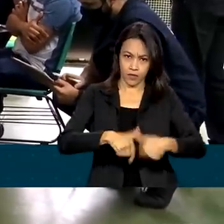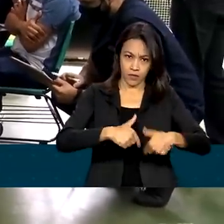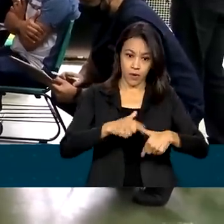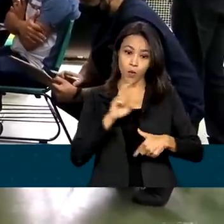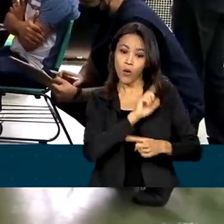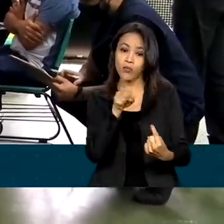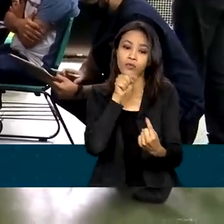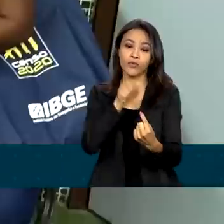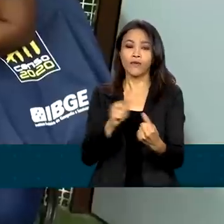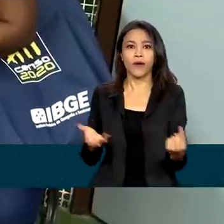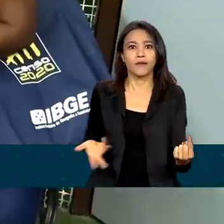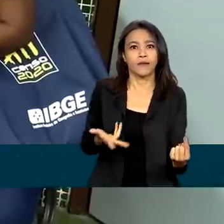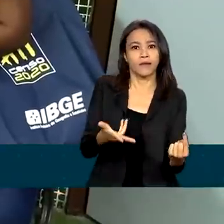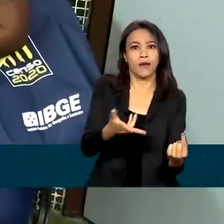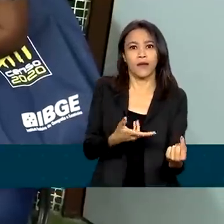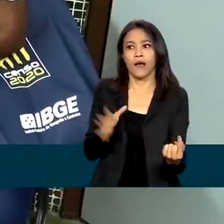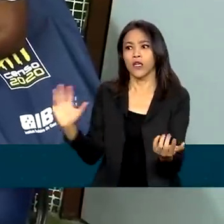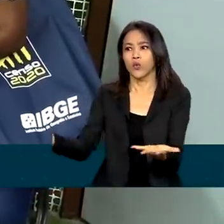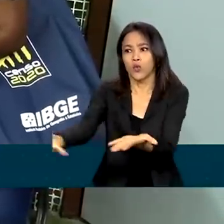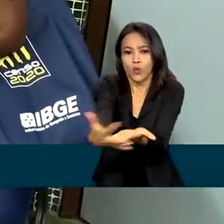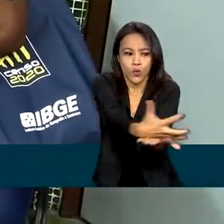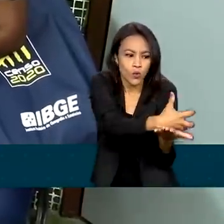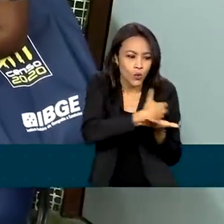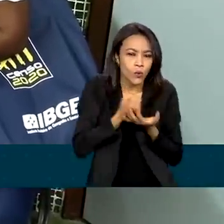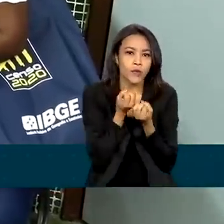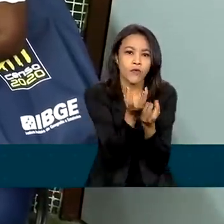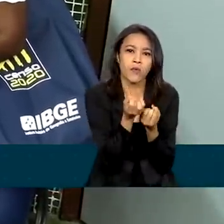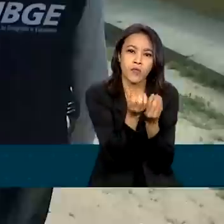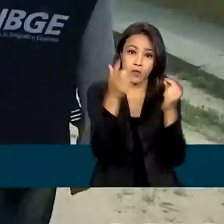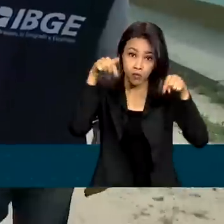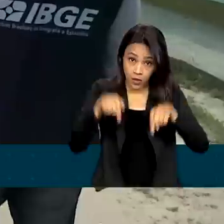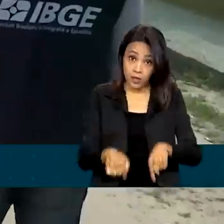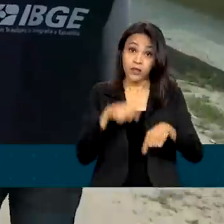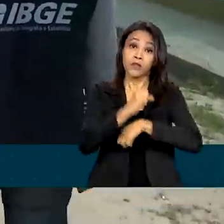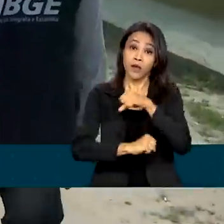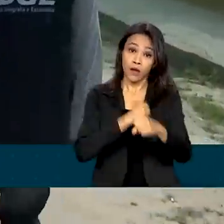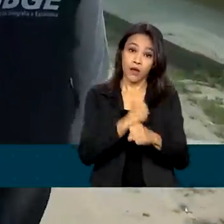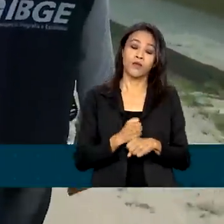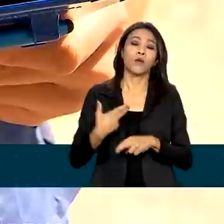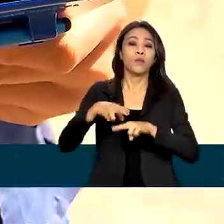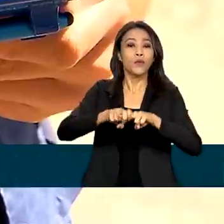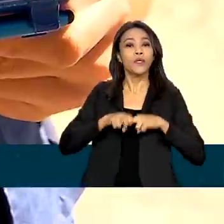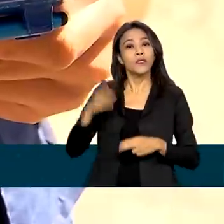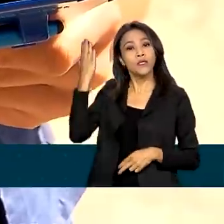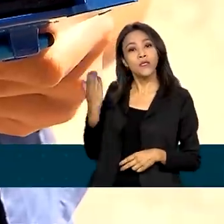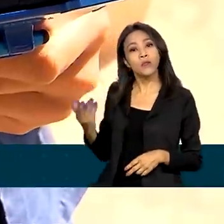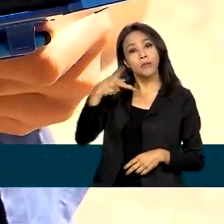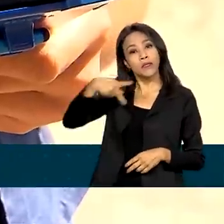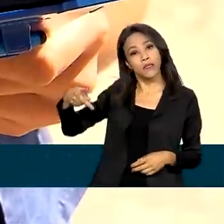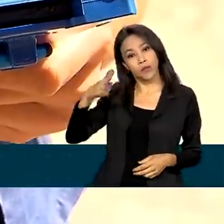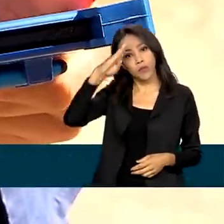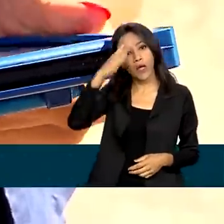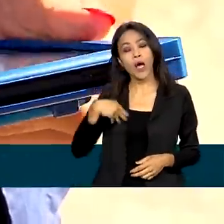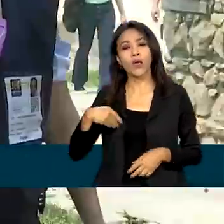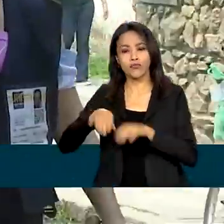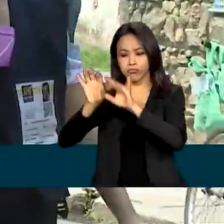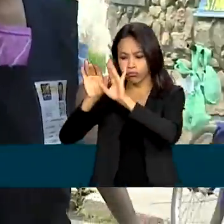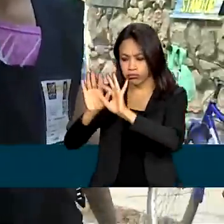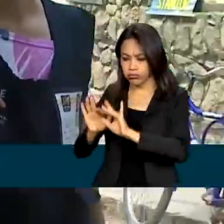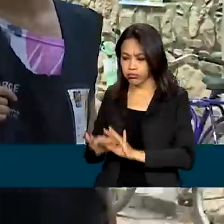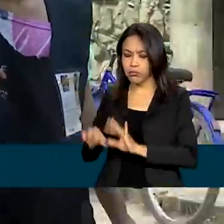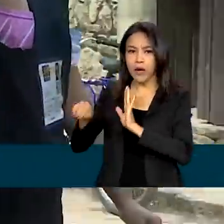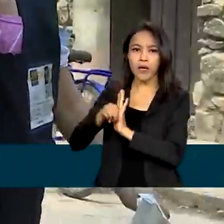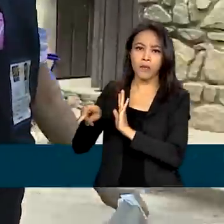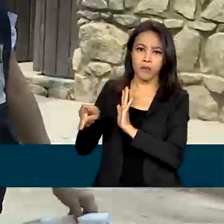acelerar e garantir a coleta dos dados ainda este ano. Para isso, o presidente Jair Bolsonaro editou uma medida provisória